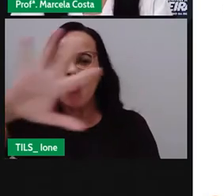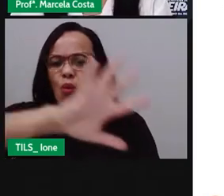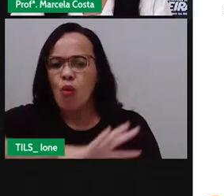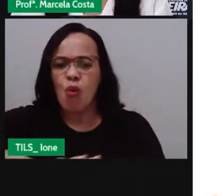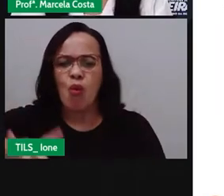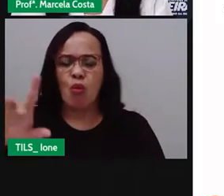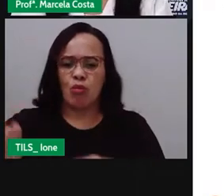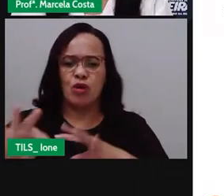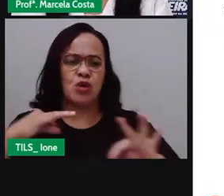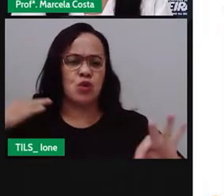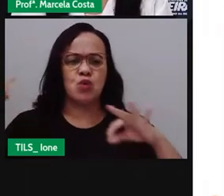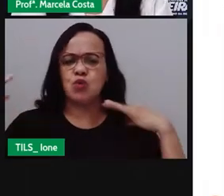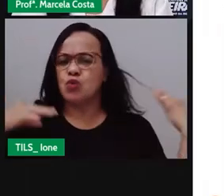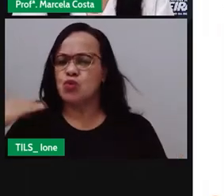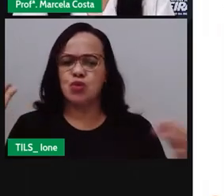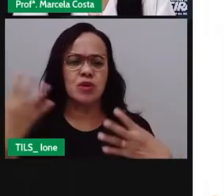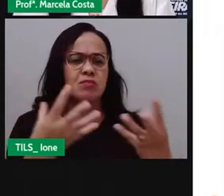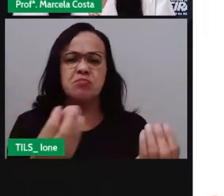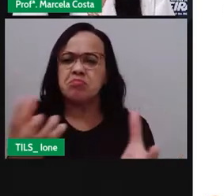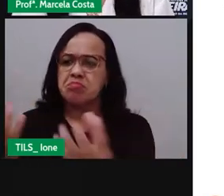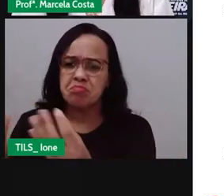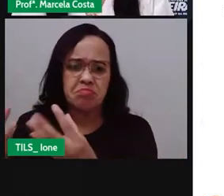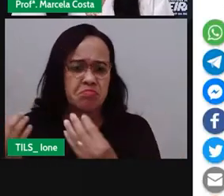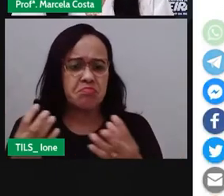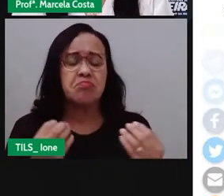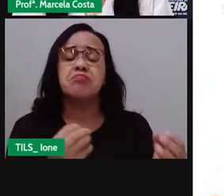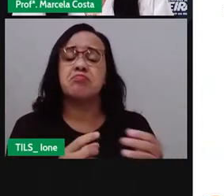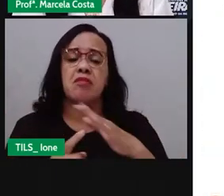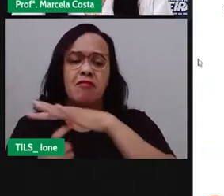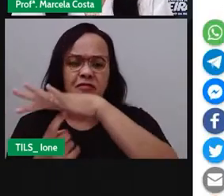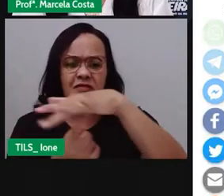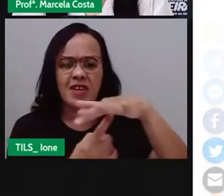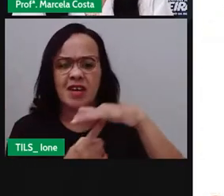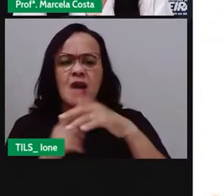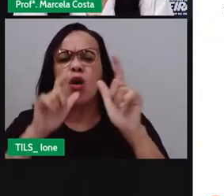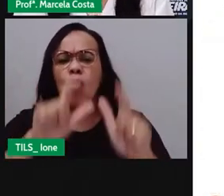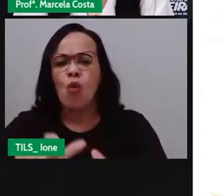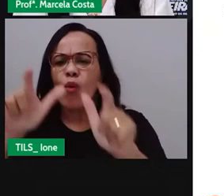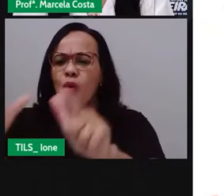atrações como monumentos e feiras interessantes.